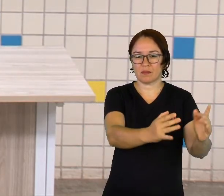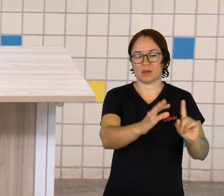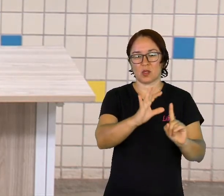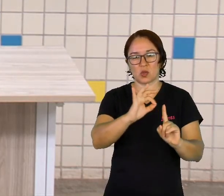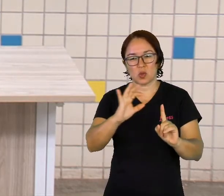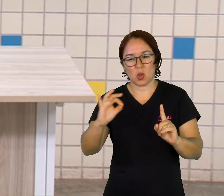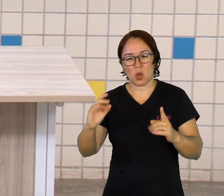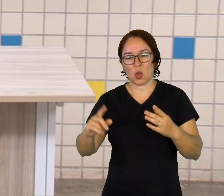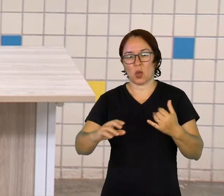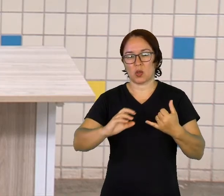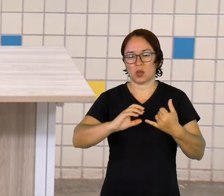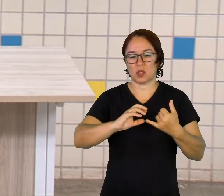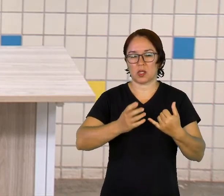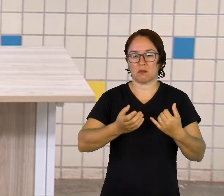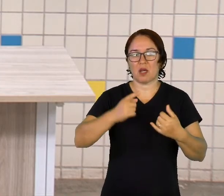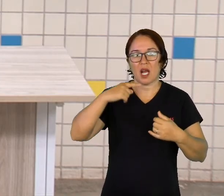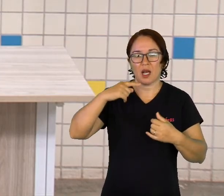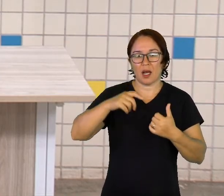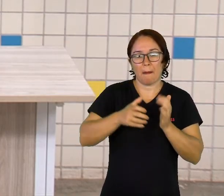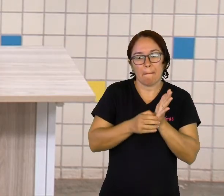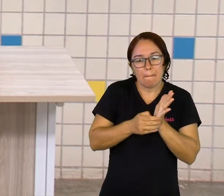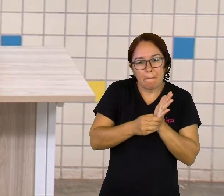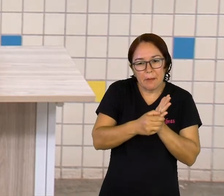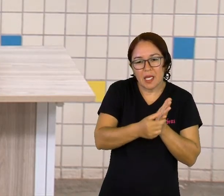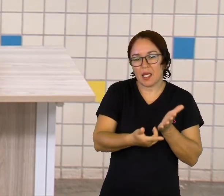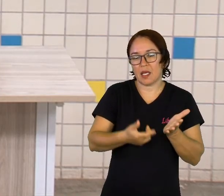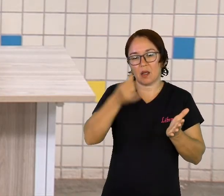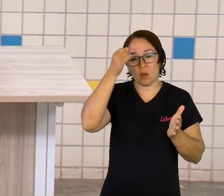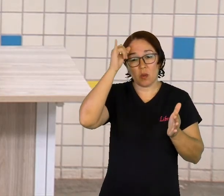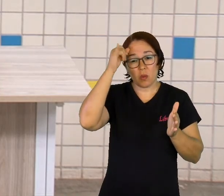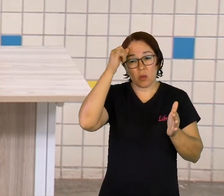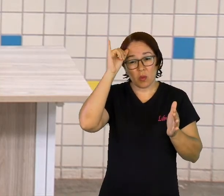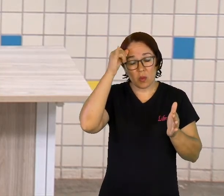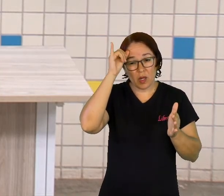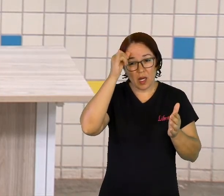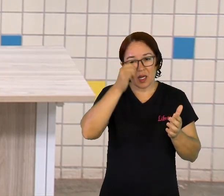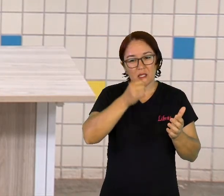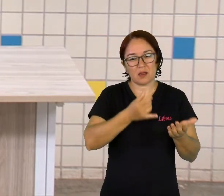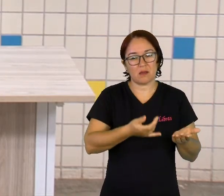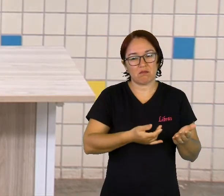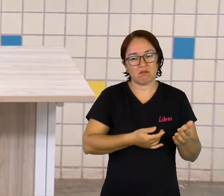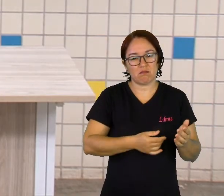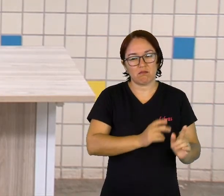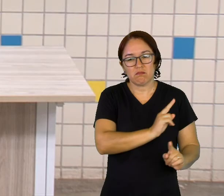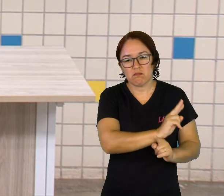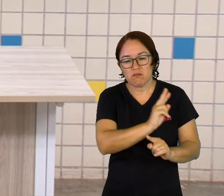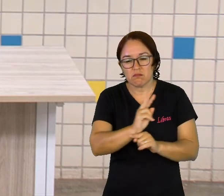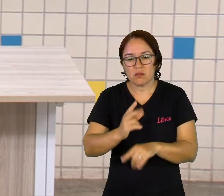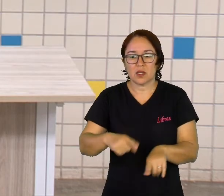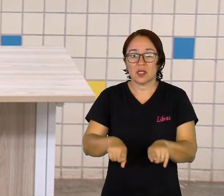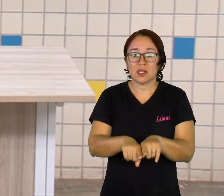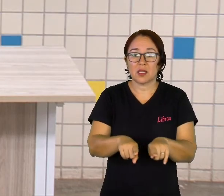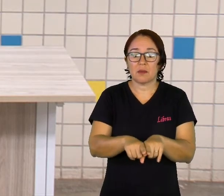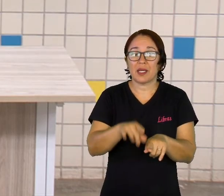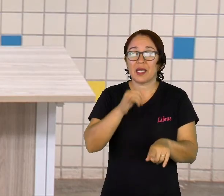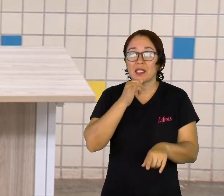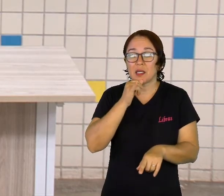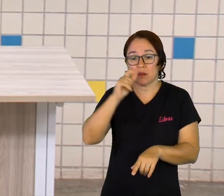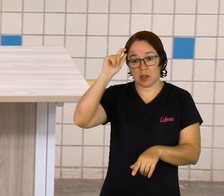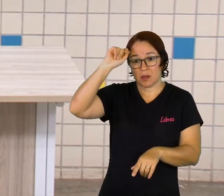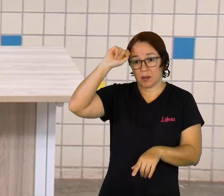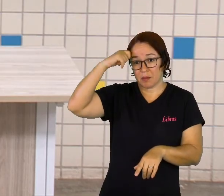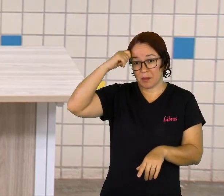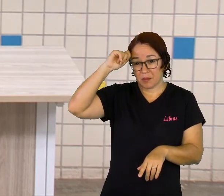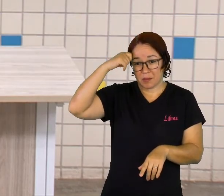criação de gado, e as carvoarias, que é a produção de carvão. Então, essas são as áreas